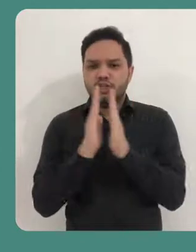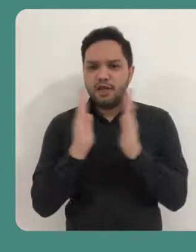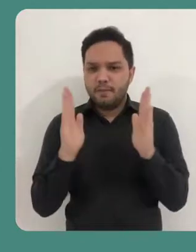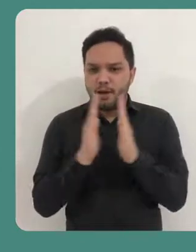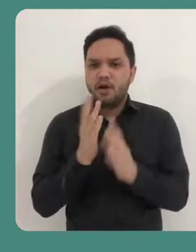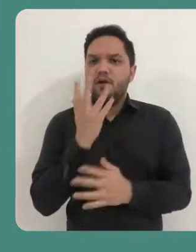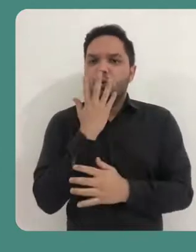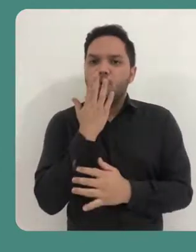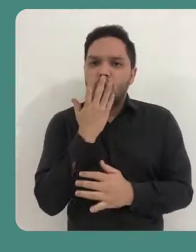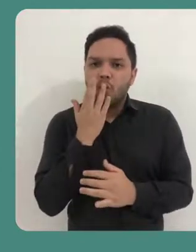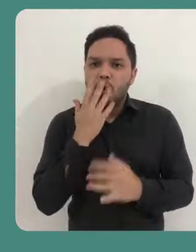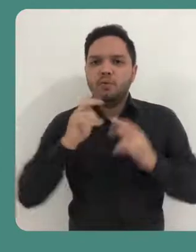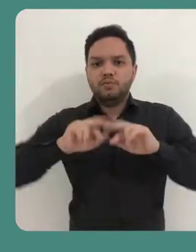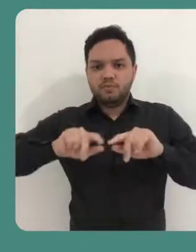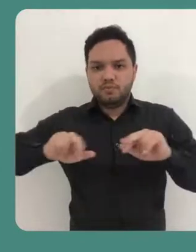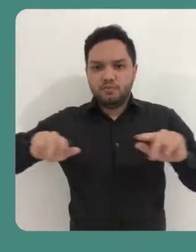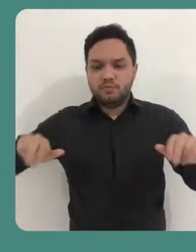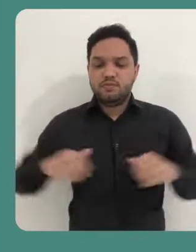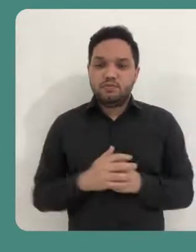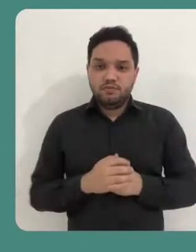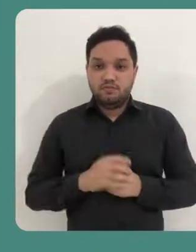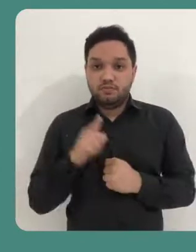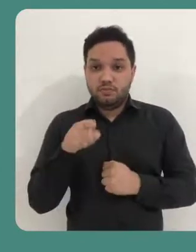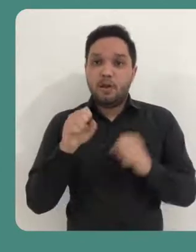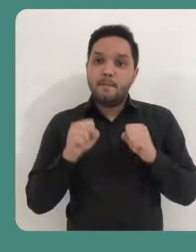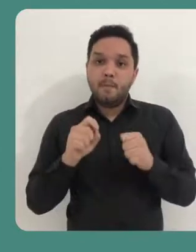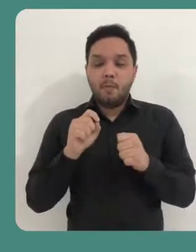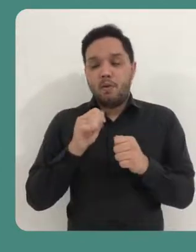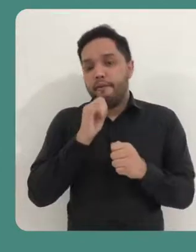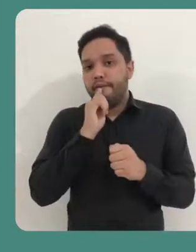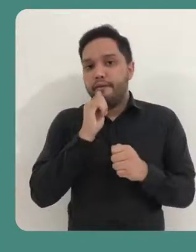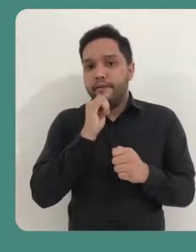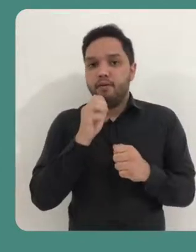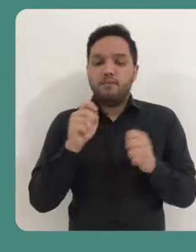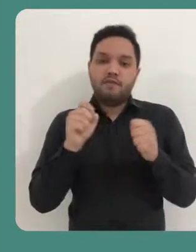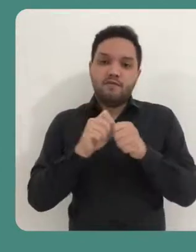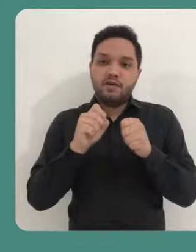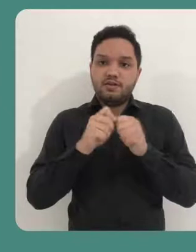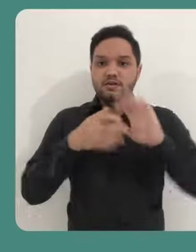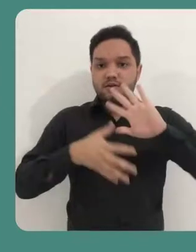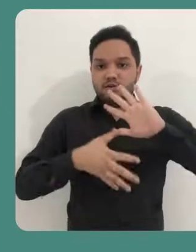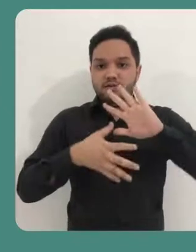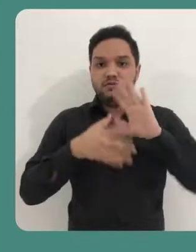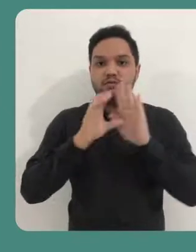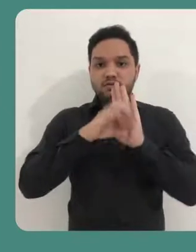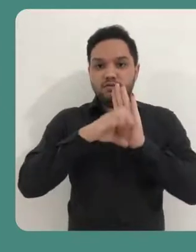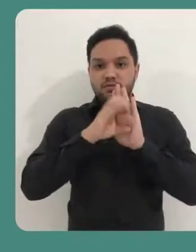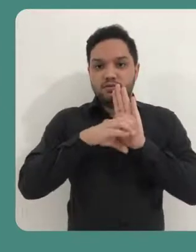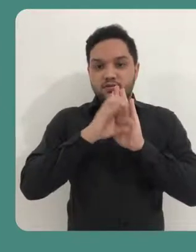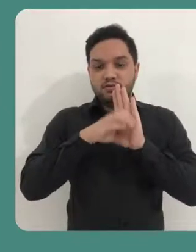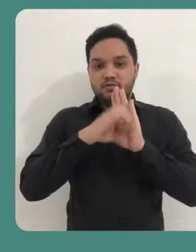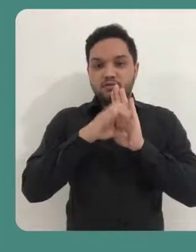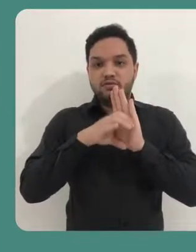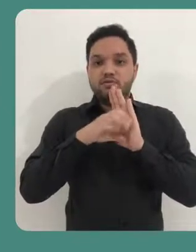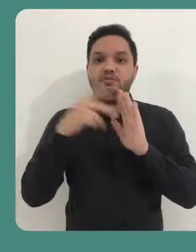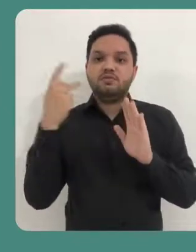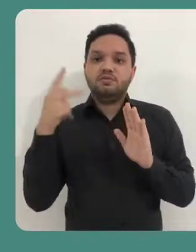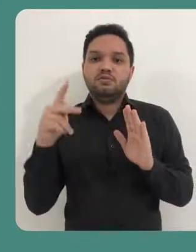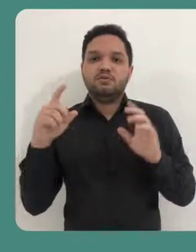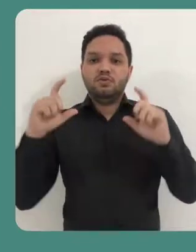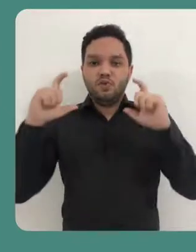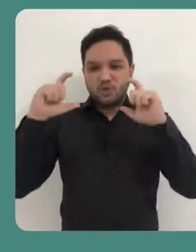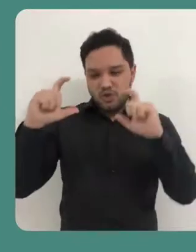colorações e assim por diante. Então você pode, por exemplo, pensar em elaborar um mapa conceitual da sua unidade